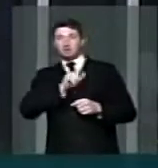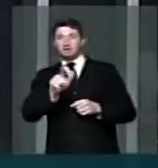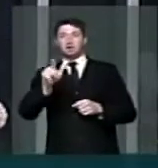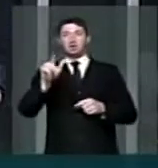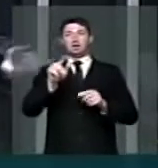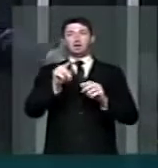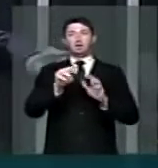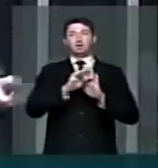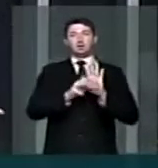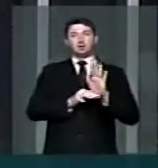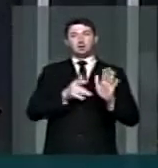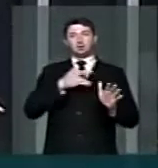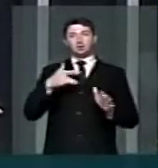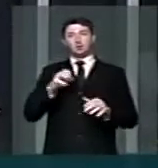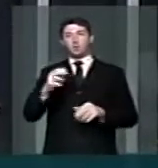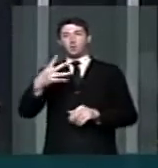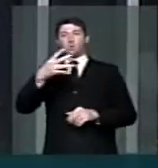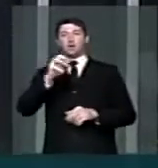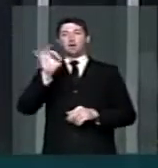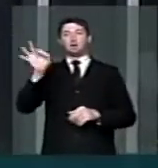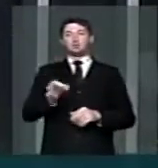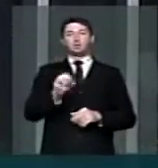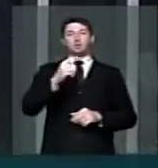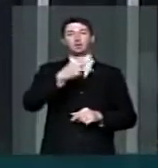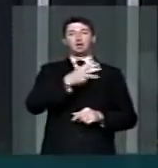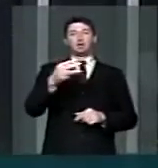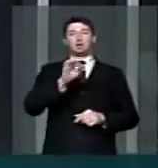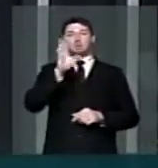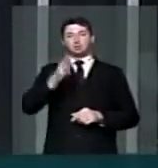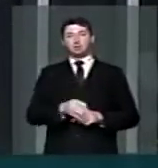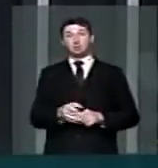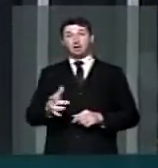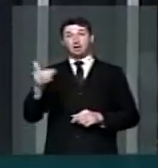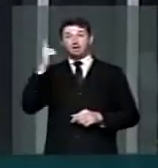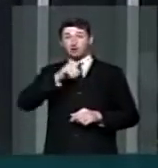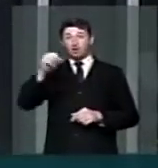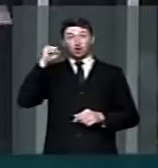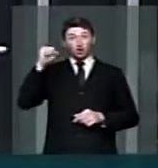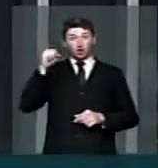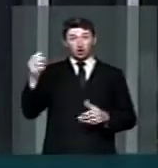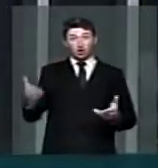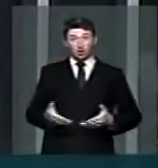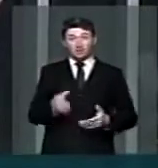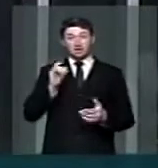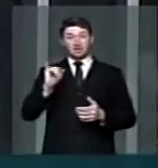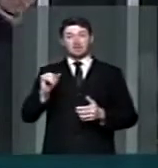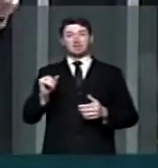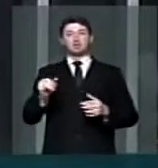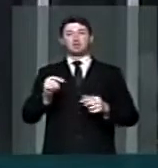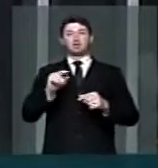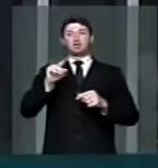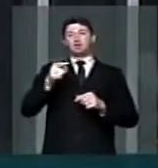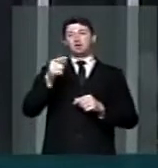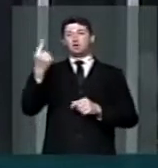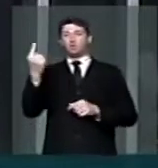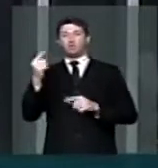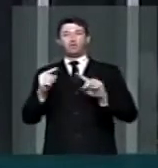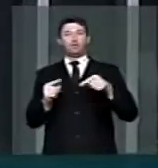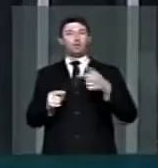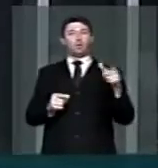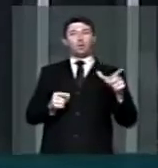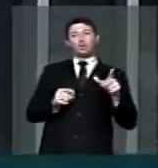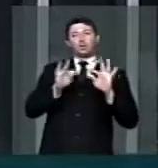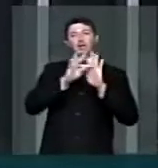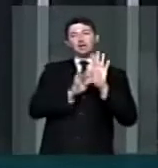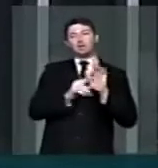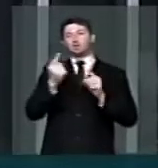um terço na saúde ou 40%. A maior vitória que a gente tem hoje não é se o texto sai com a vírgula A ou com vírgula B. A